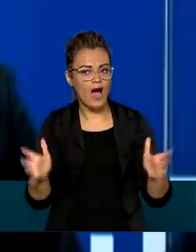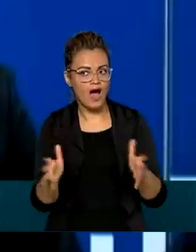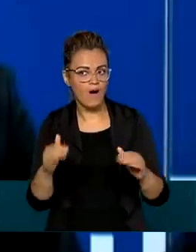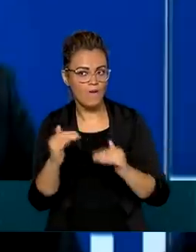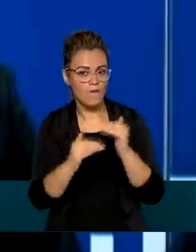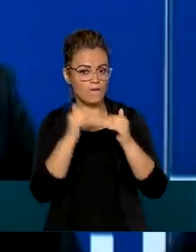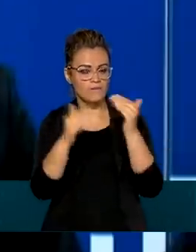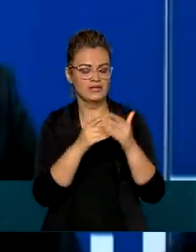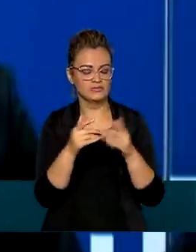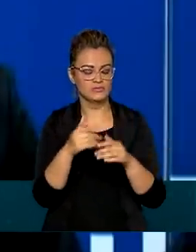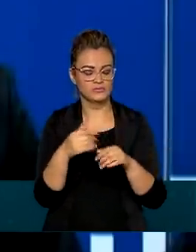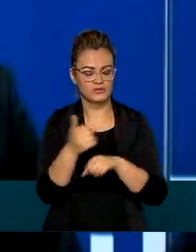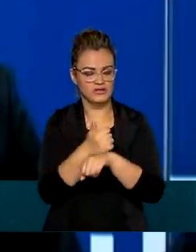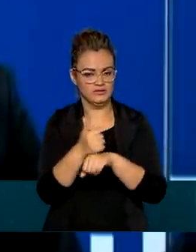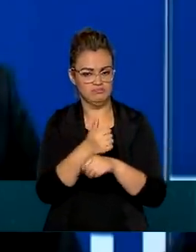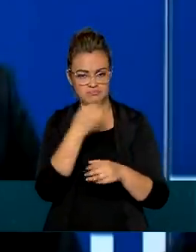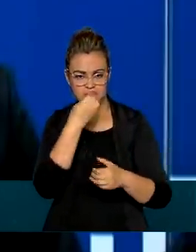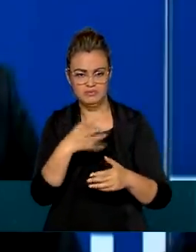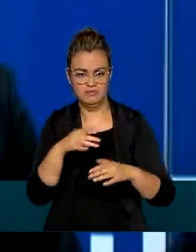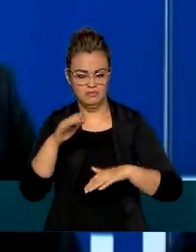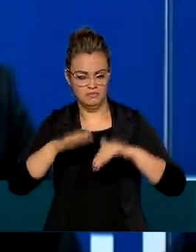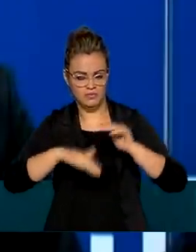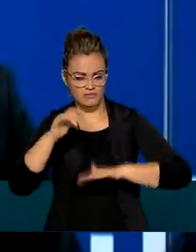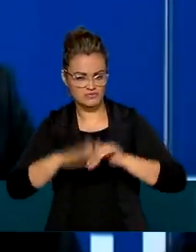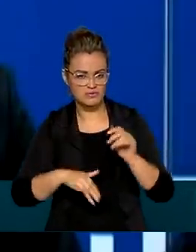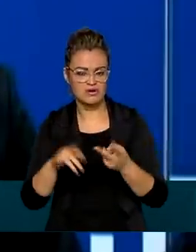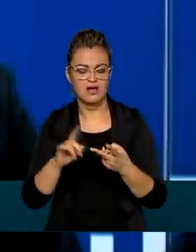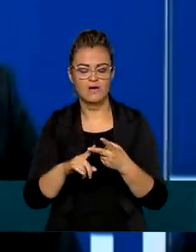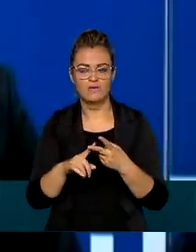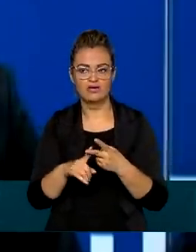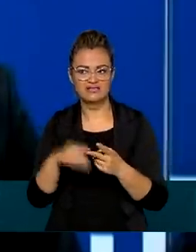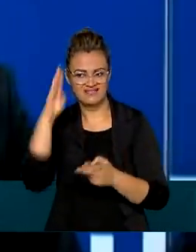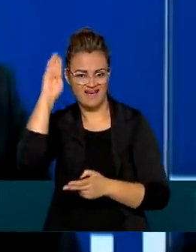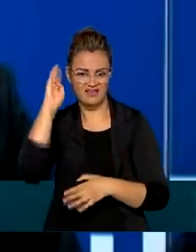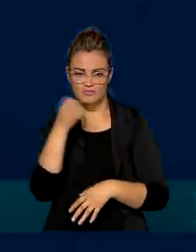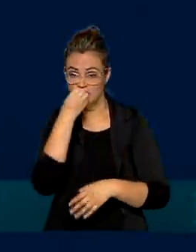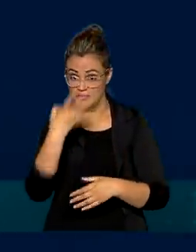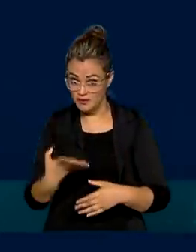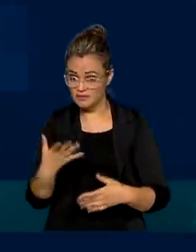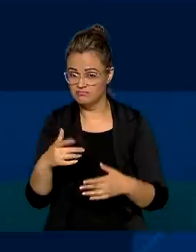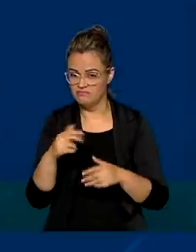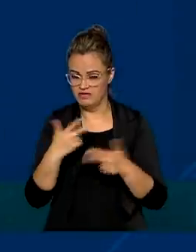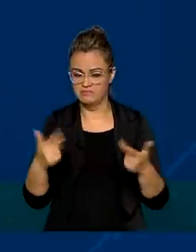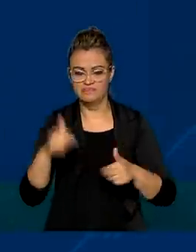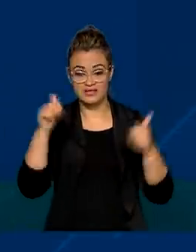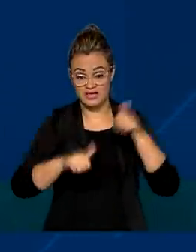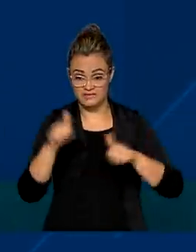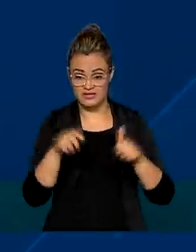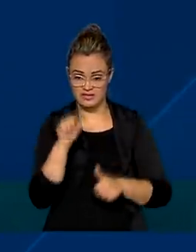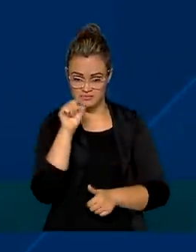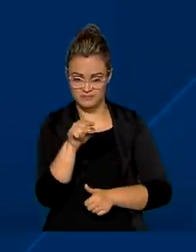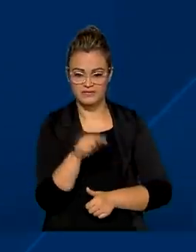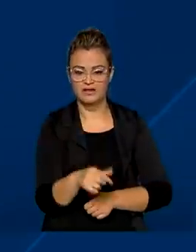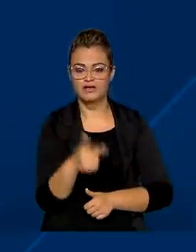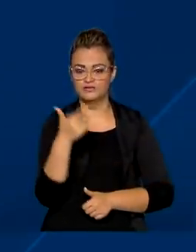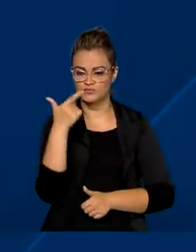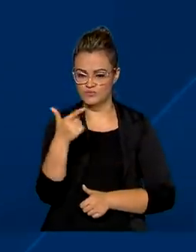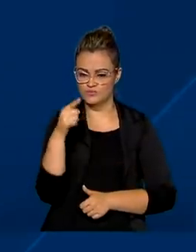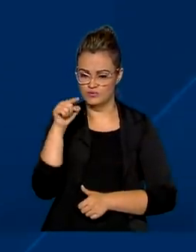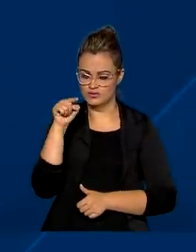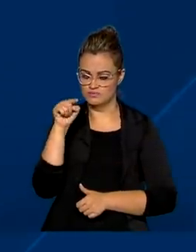permanente da sua eficácia institucional e a efetividade acadêmica e social. Ao todo, foram avaliadas 2